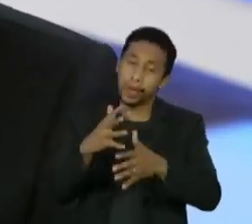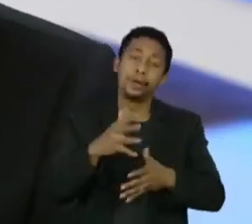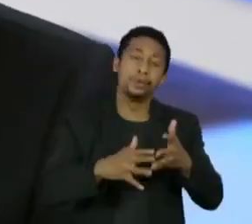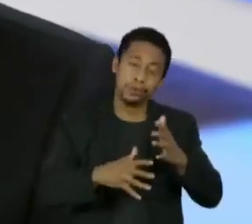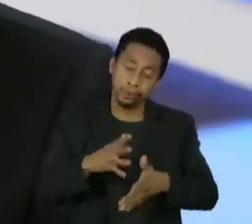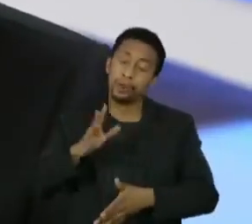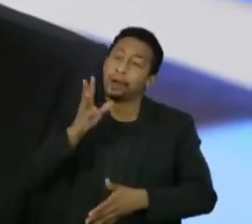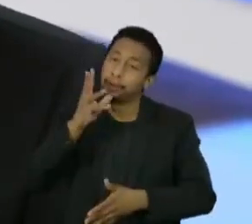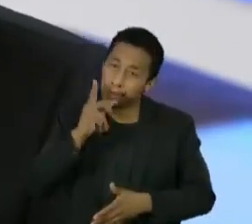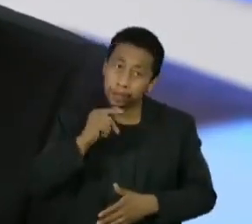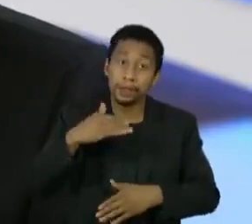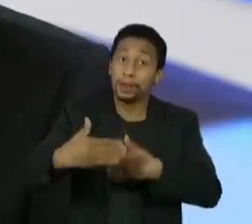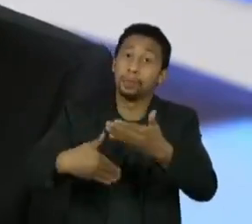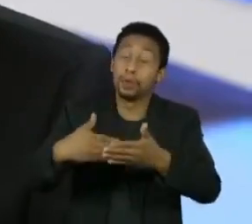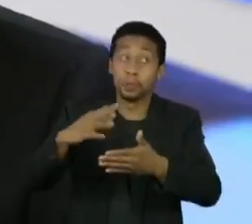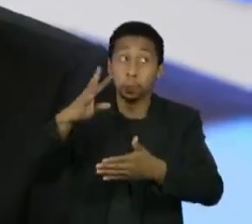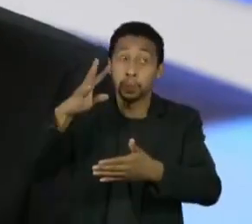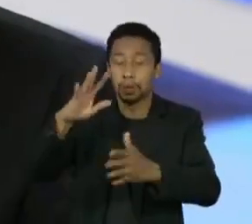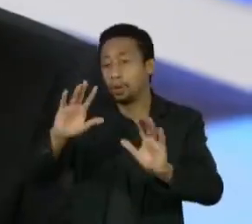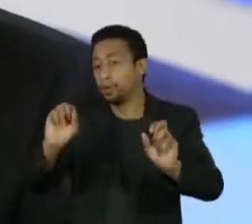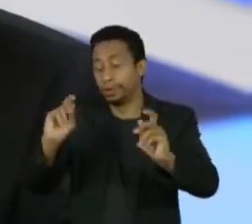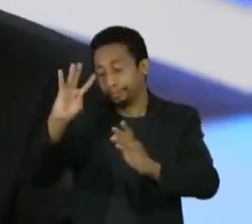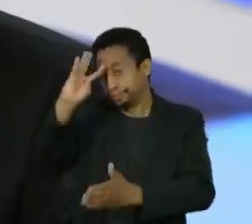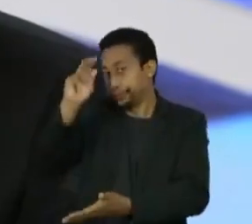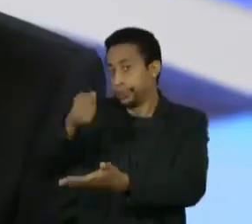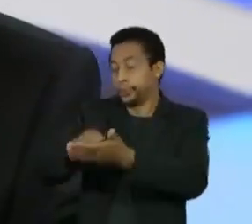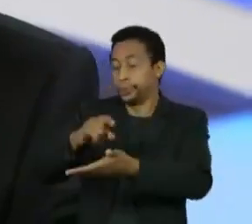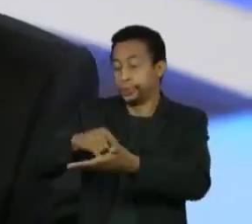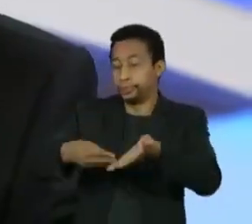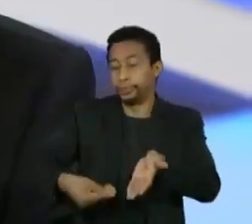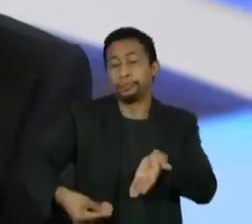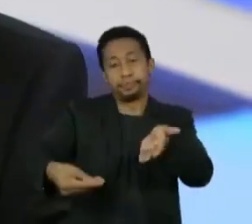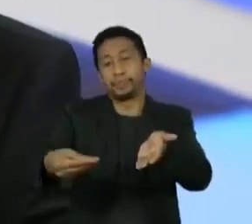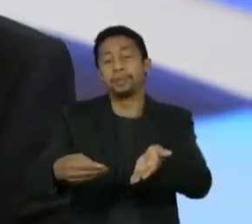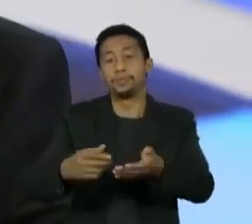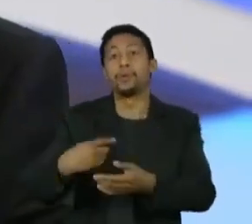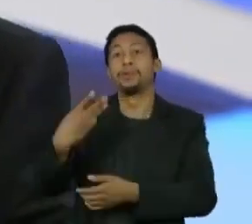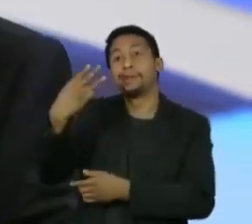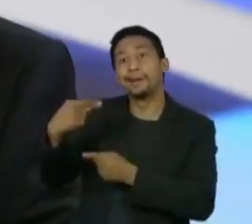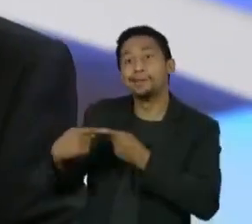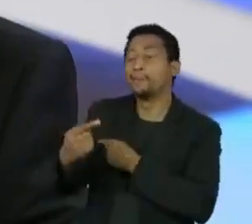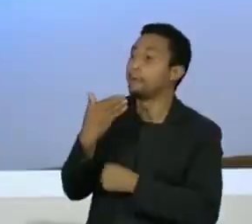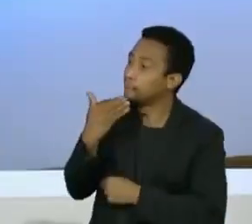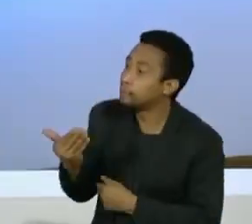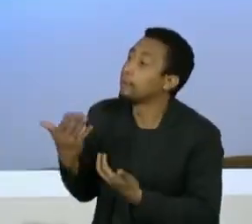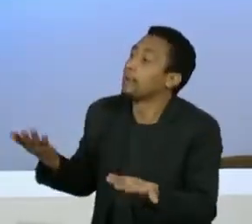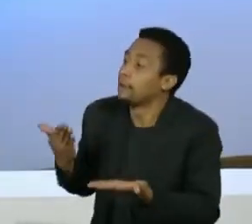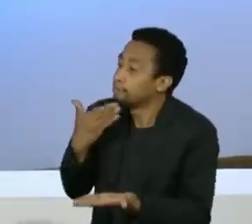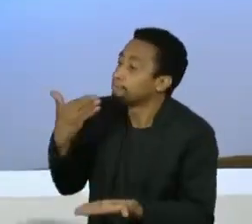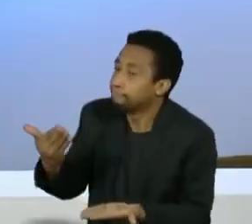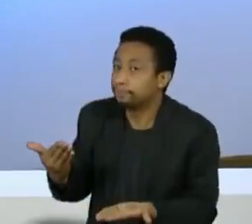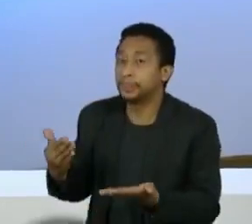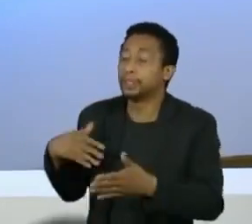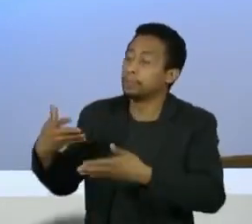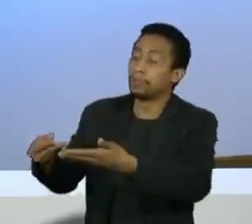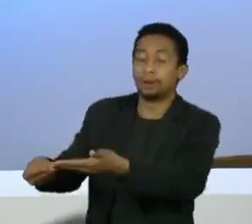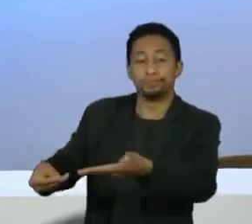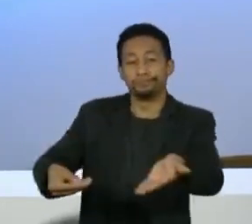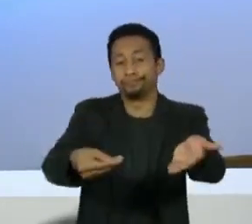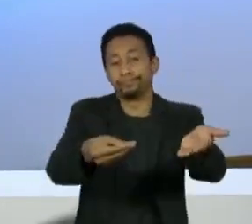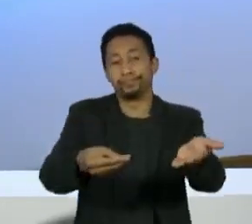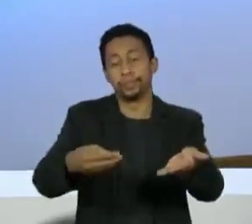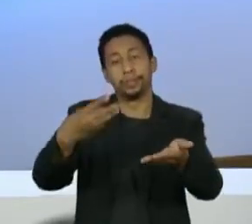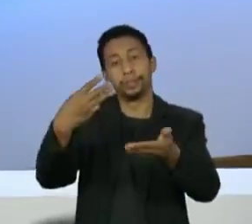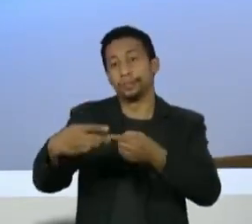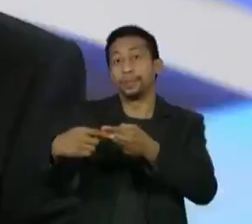corrigido. A gente passou umas três semanas com dificuldade e depois solicitamos e conseguimos ter acesso para levar para a reta final do trabalho. Eu acho natural